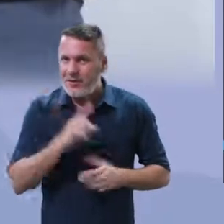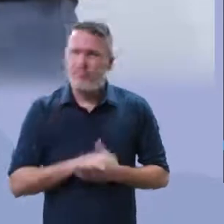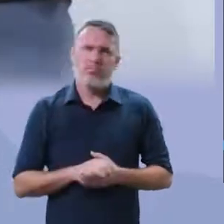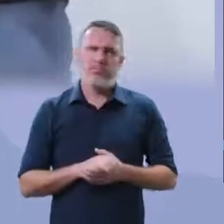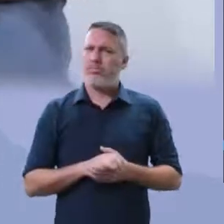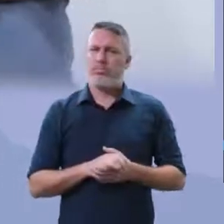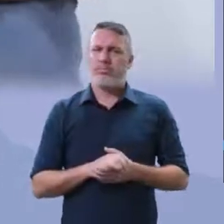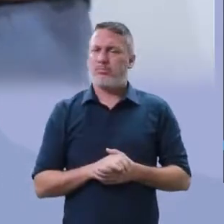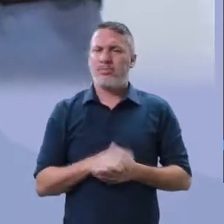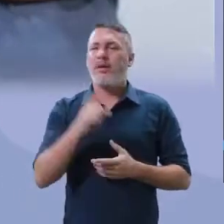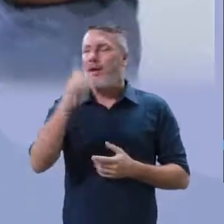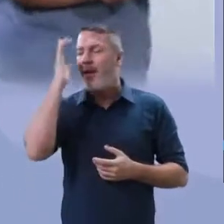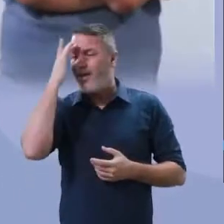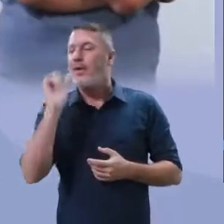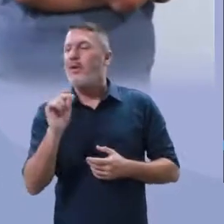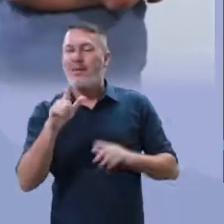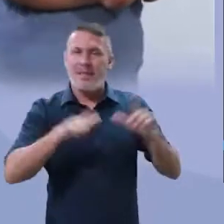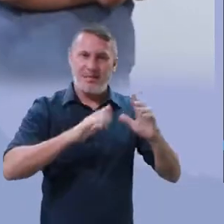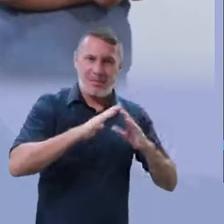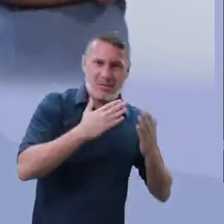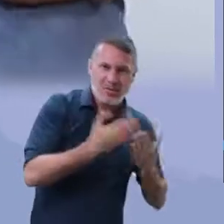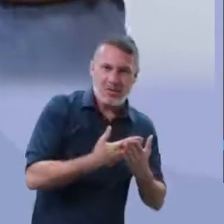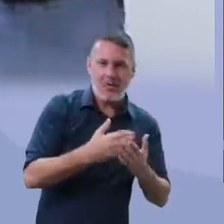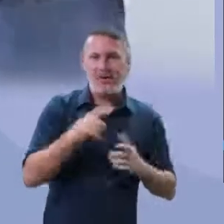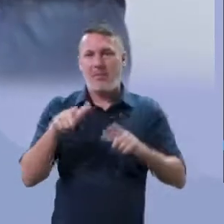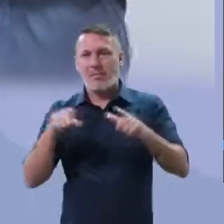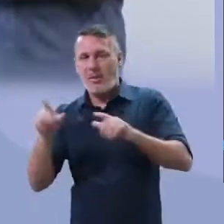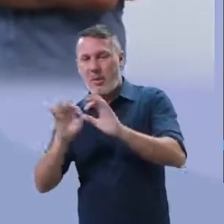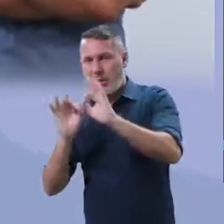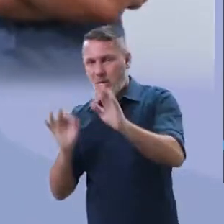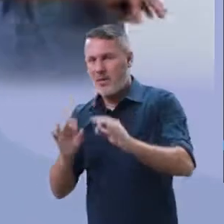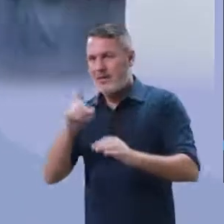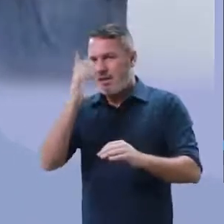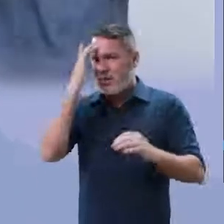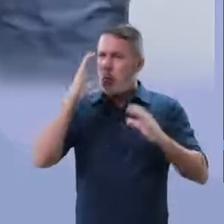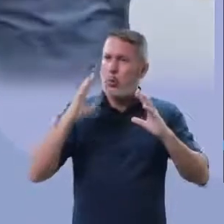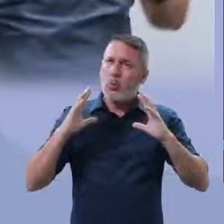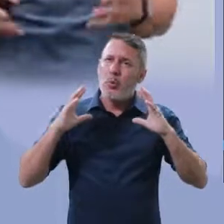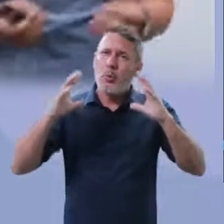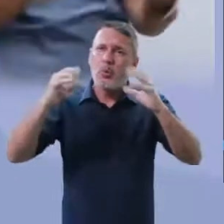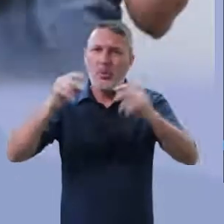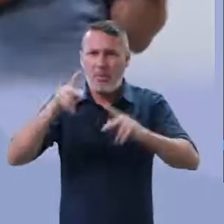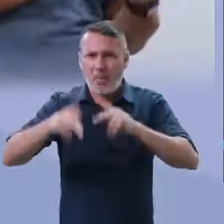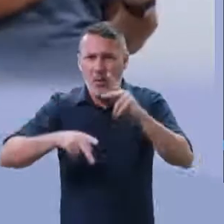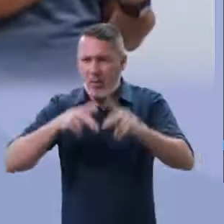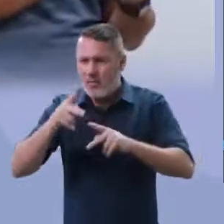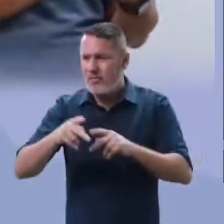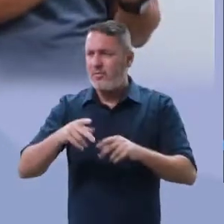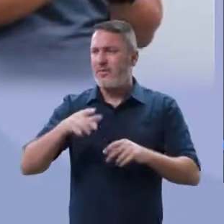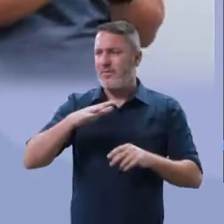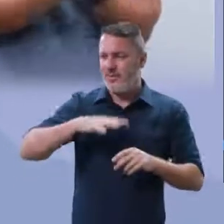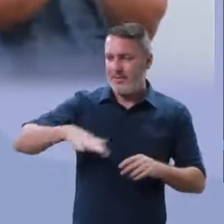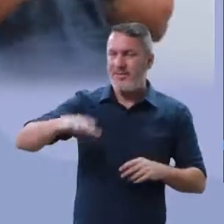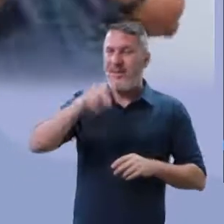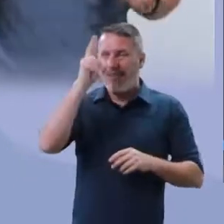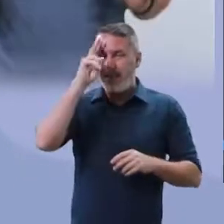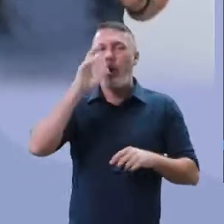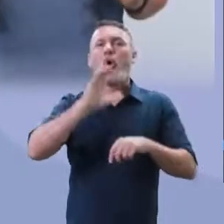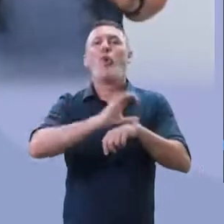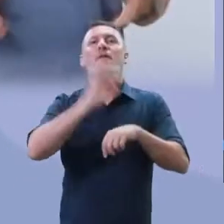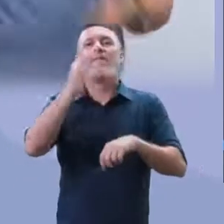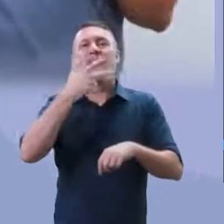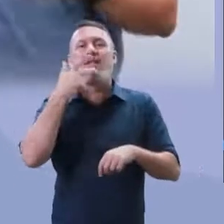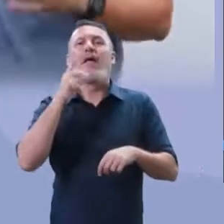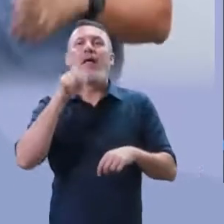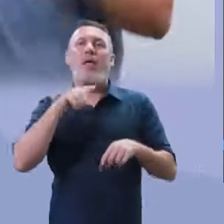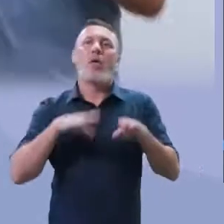acha? Trabalhar dentro de casa é para quem tem privilégio? Será que todo mundo, todo brasileiro, de acordo com a nossa Constituição, todos são iguais